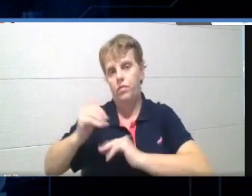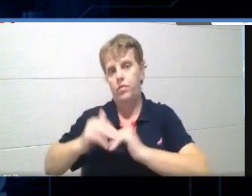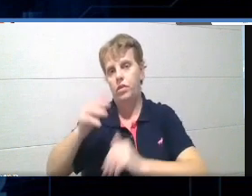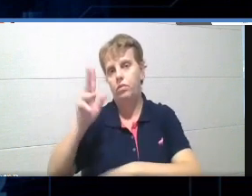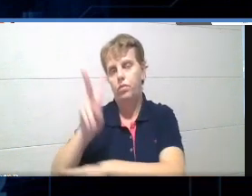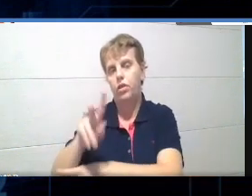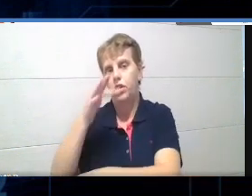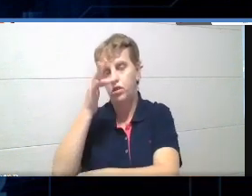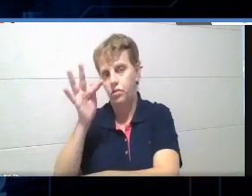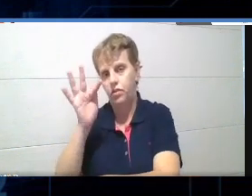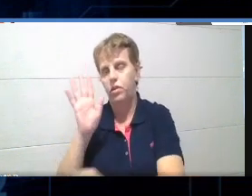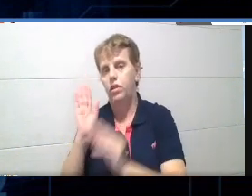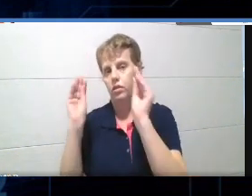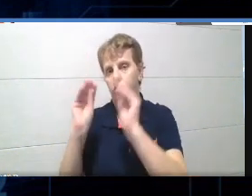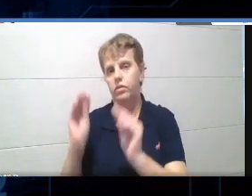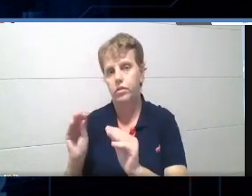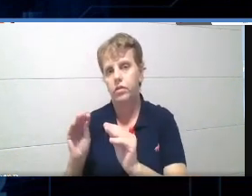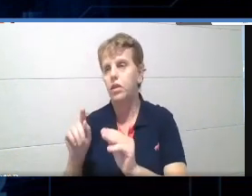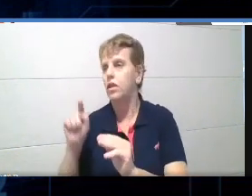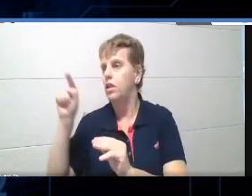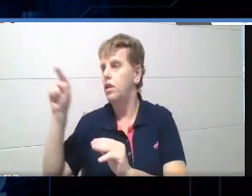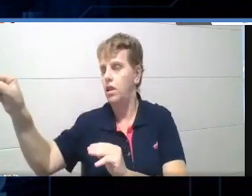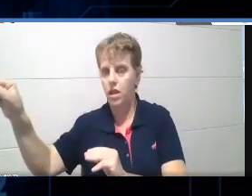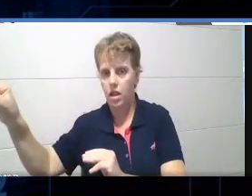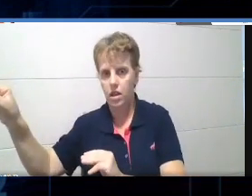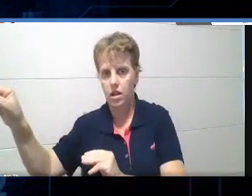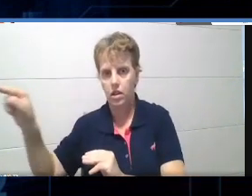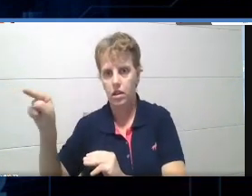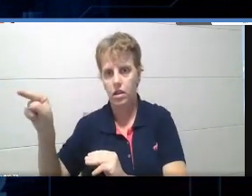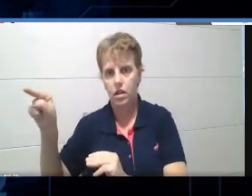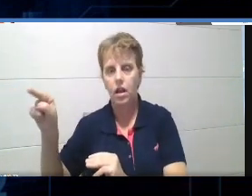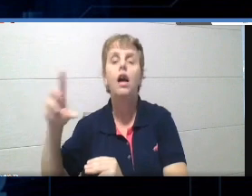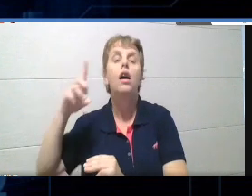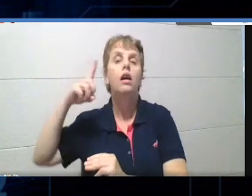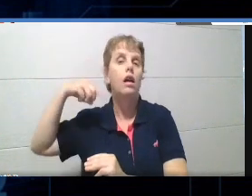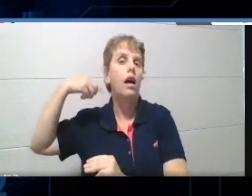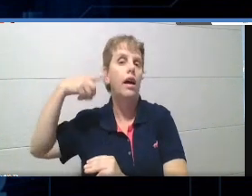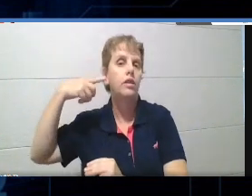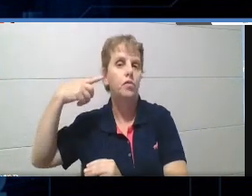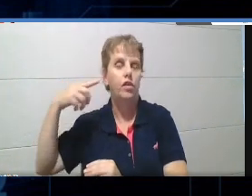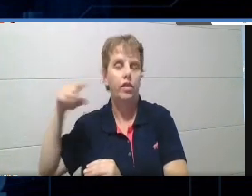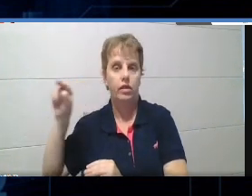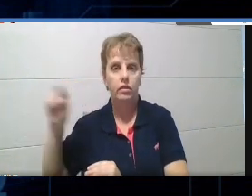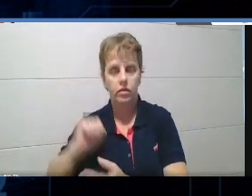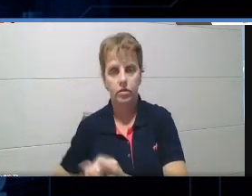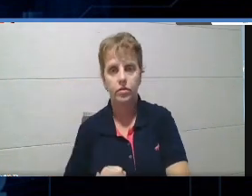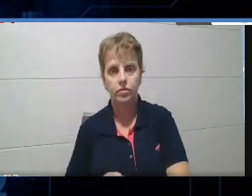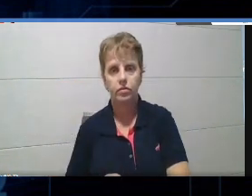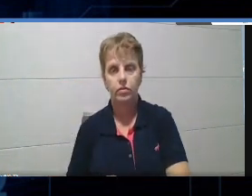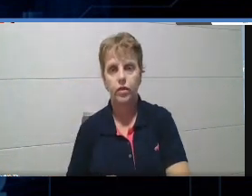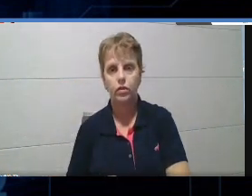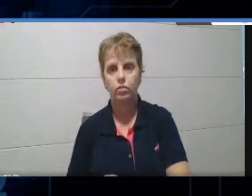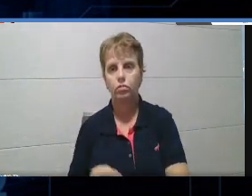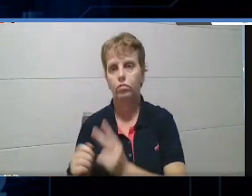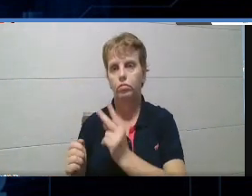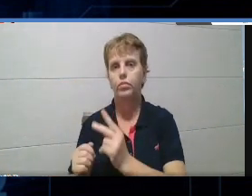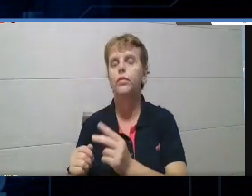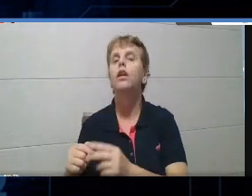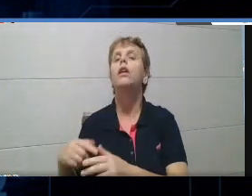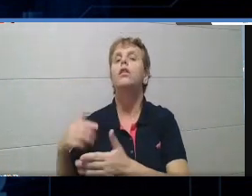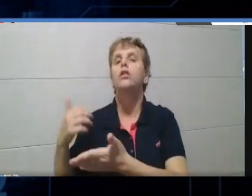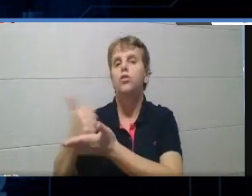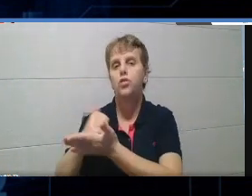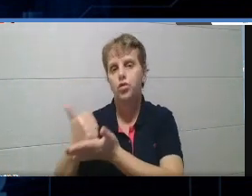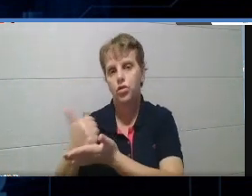E aí, o meu colega era da profissão, sei lá, de advocacia, né, de advogado. E aí, na primeira rodada,